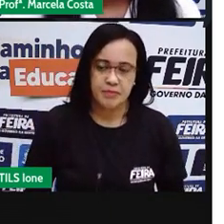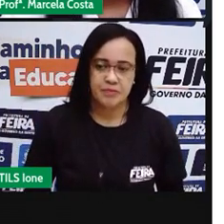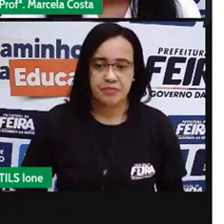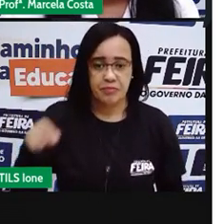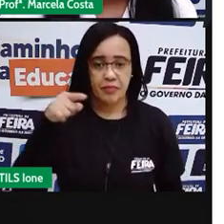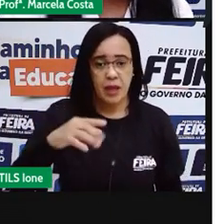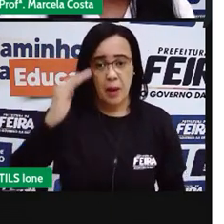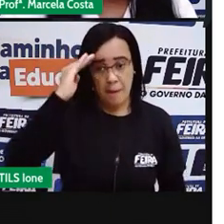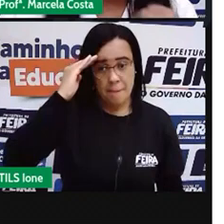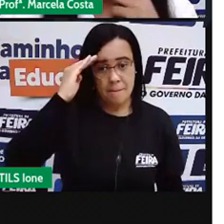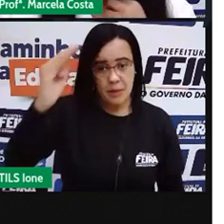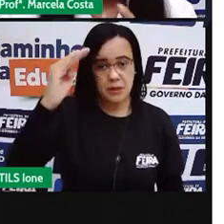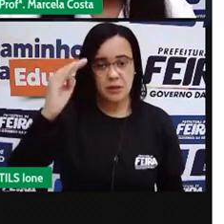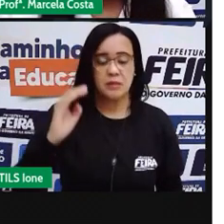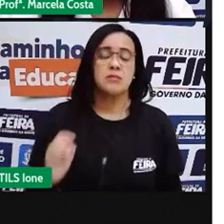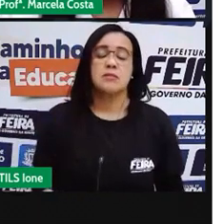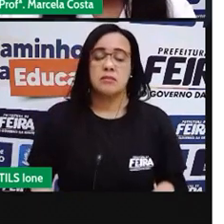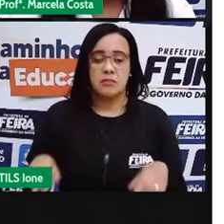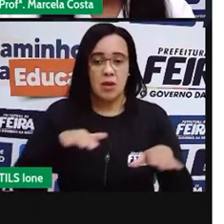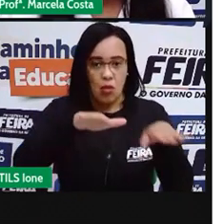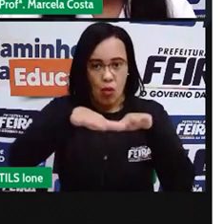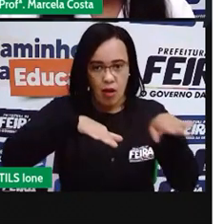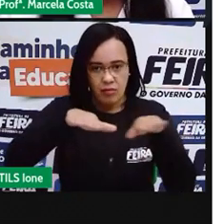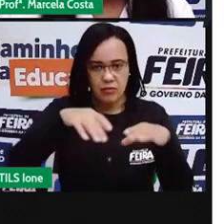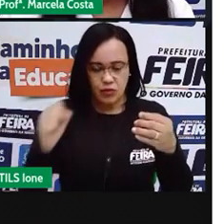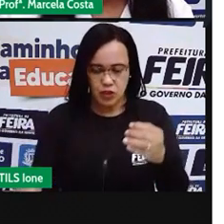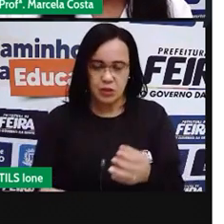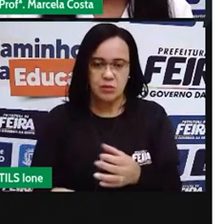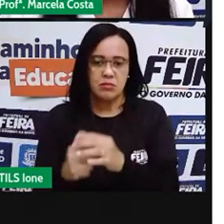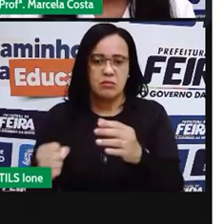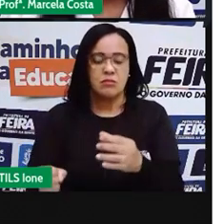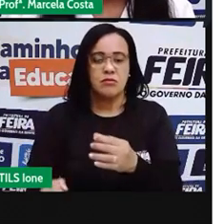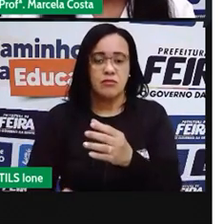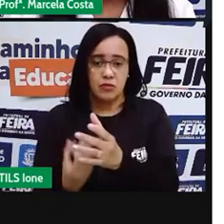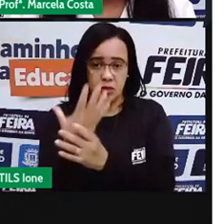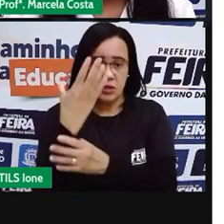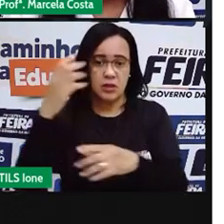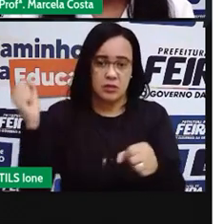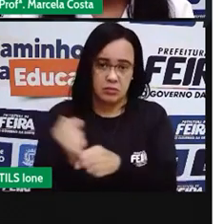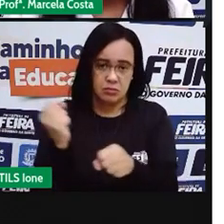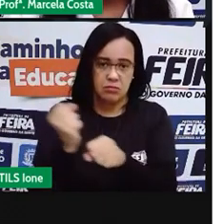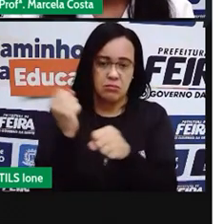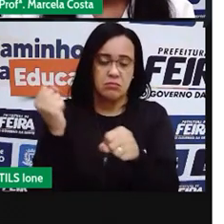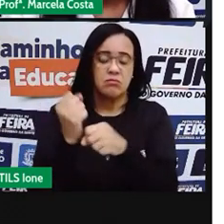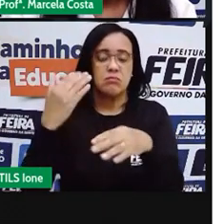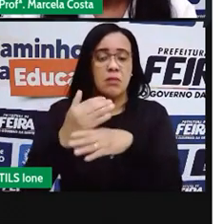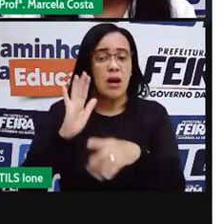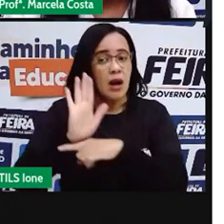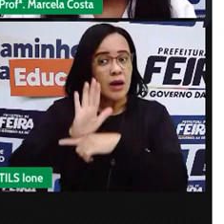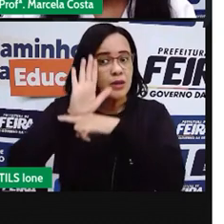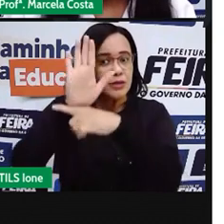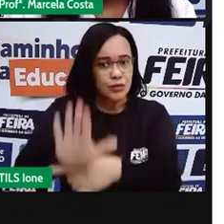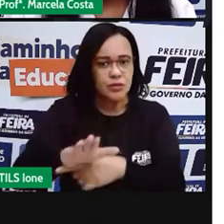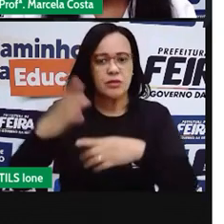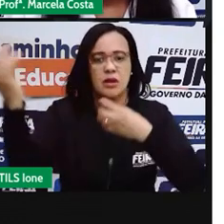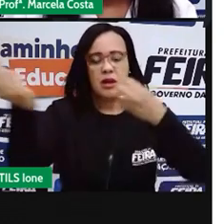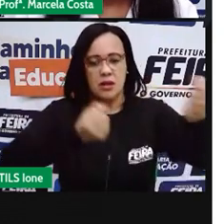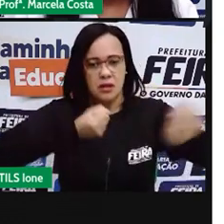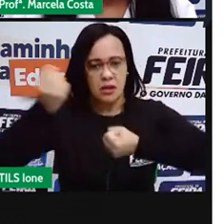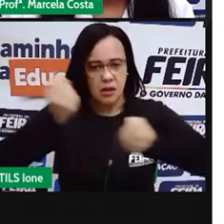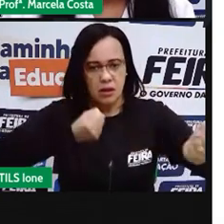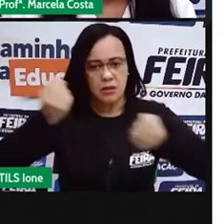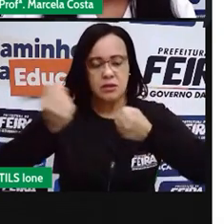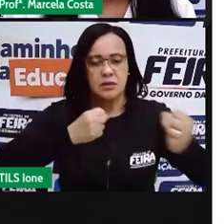função das Avenidas, é facilitar mesmo a circulação nas grandes cidades.